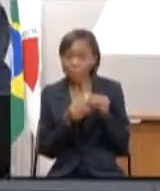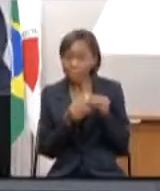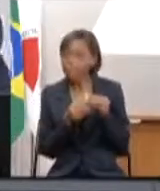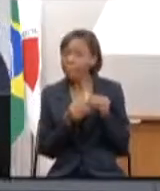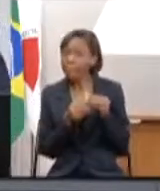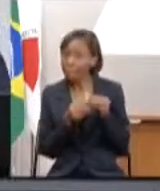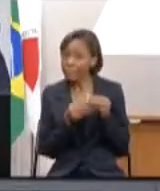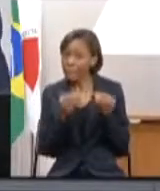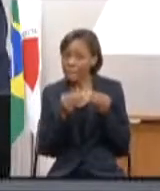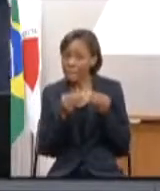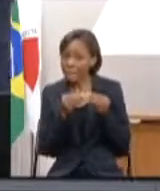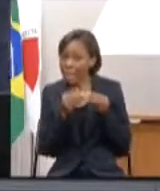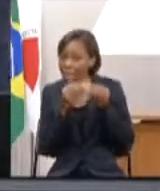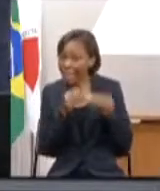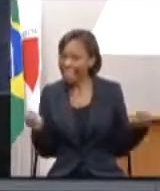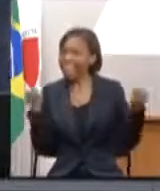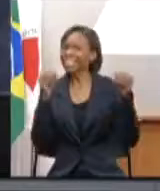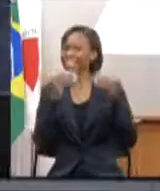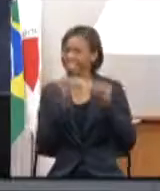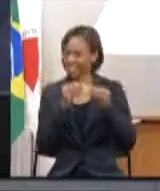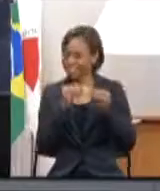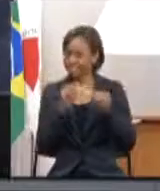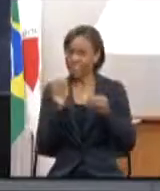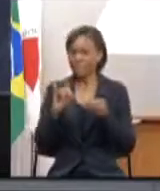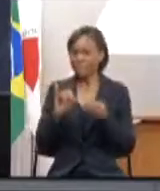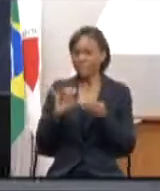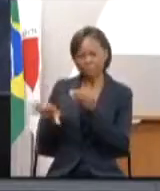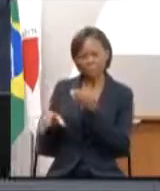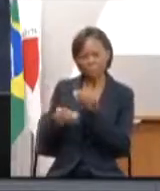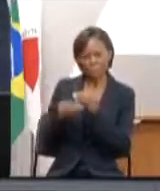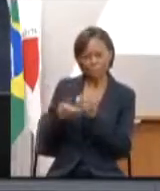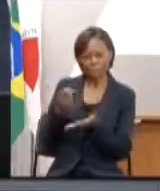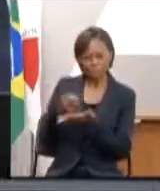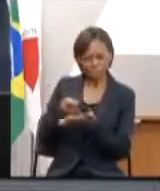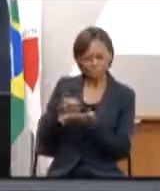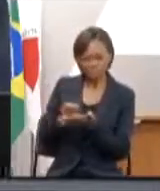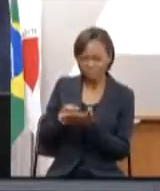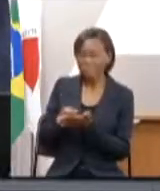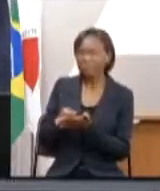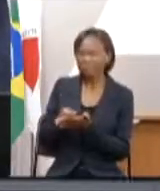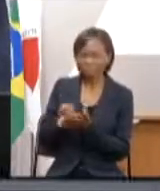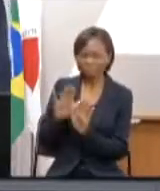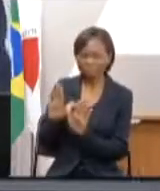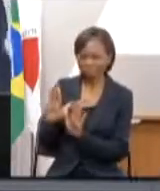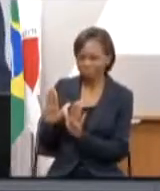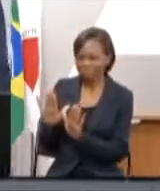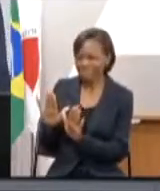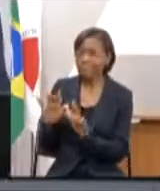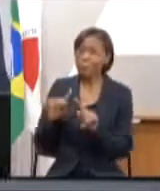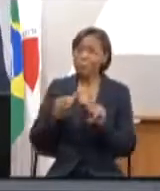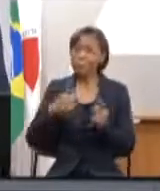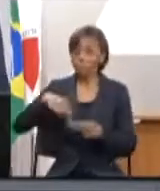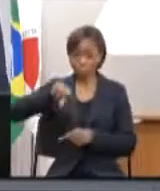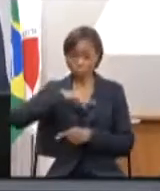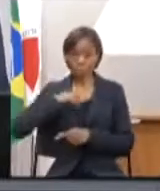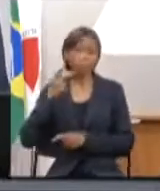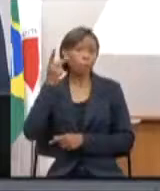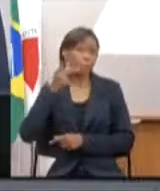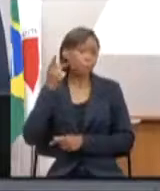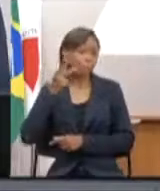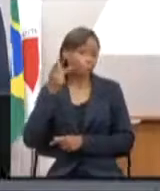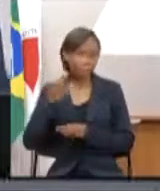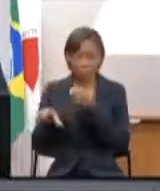extras se for olhar o que é emenda impositiva nem se fala mas a emenda impositiva que nós parlamentares temos